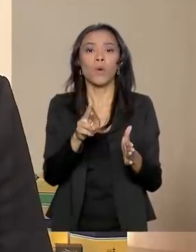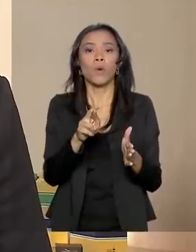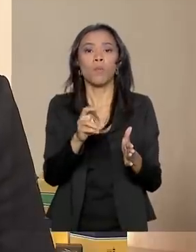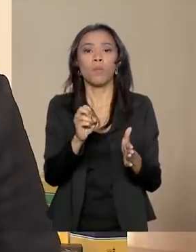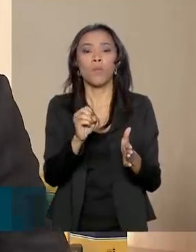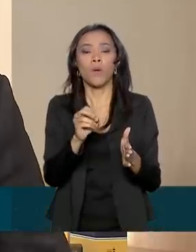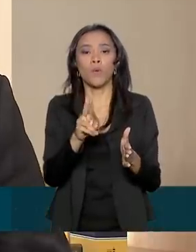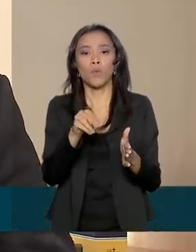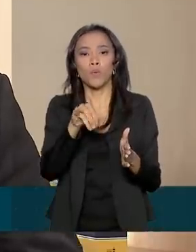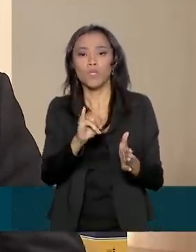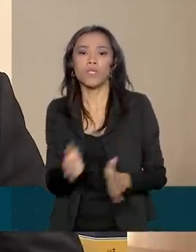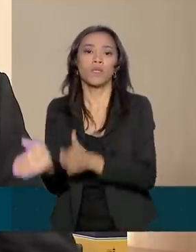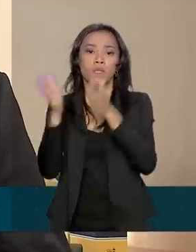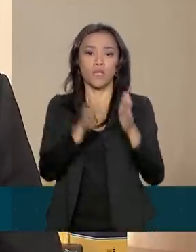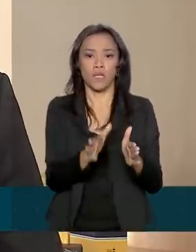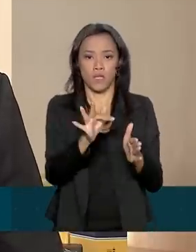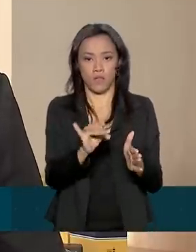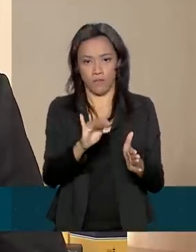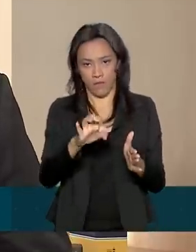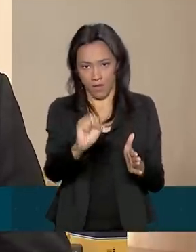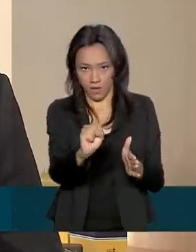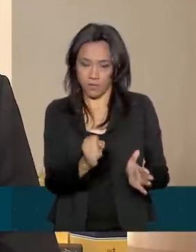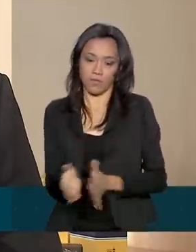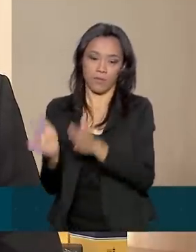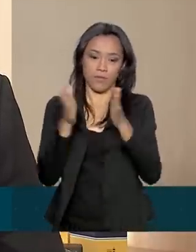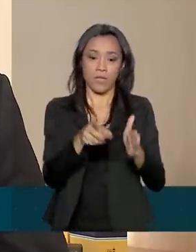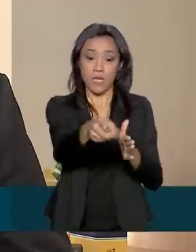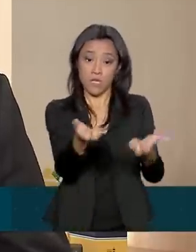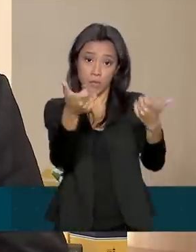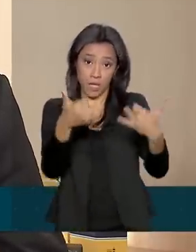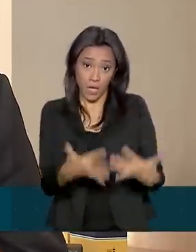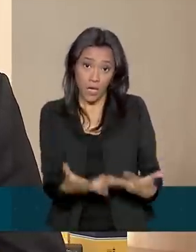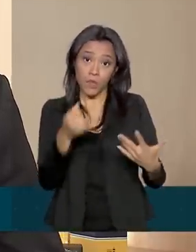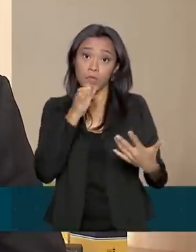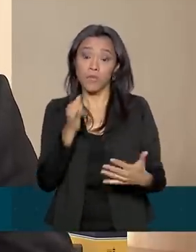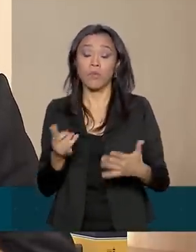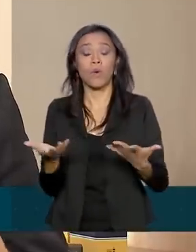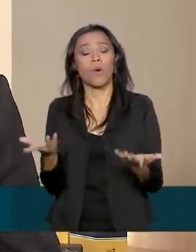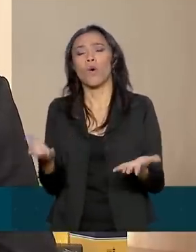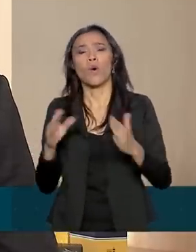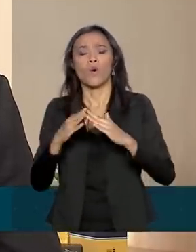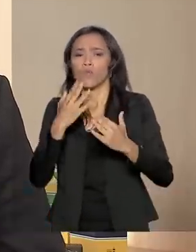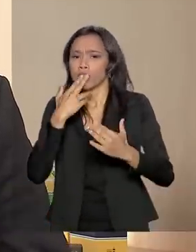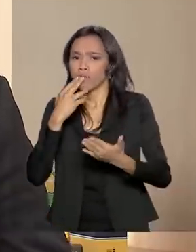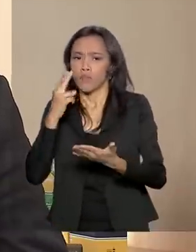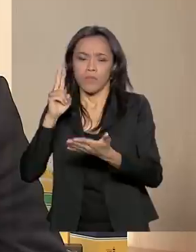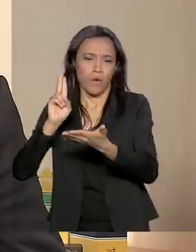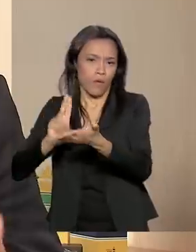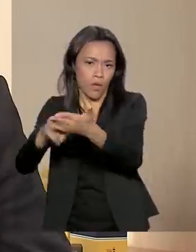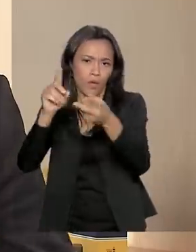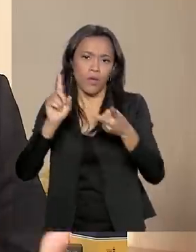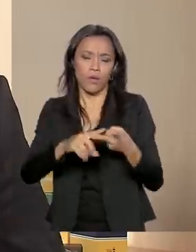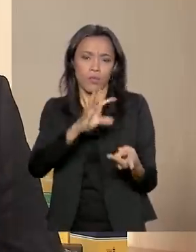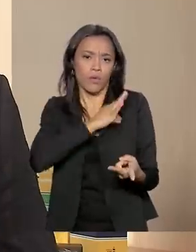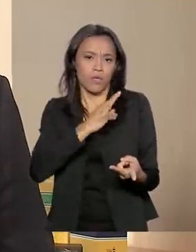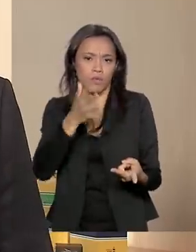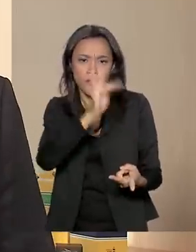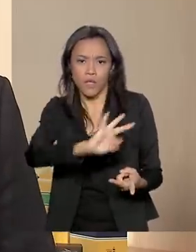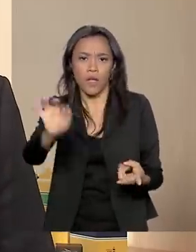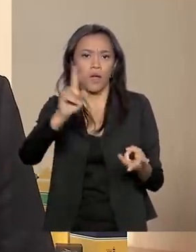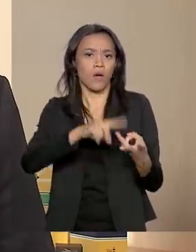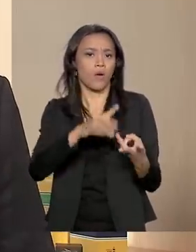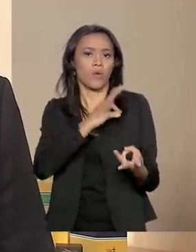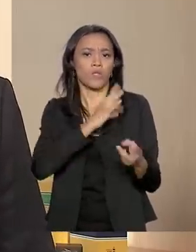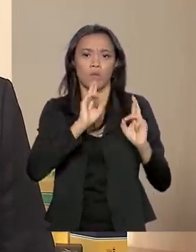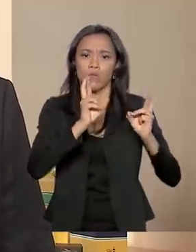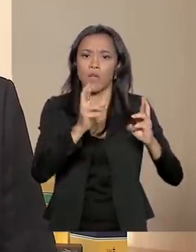operação é que todos esses entes públicos, como o Correio, Polícia Federal, Polícia Rodoviária Federal, Polícia Militar, Civil e Corpo